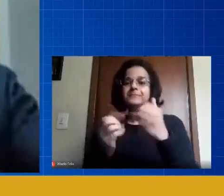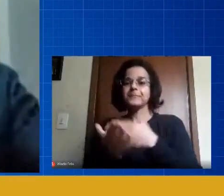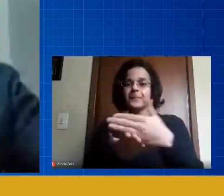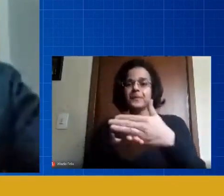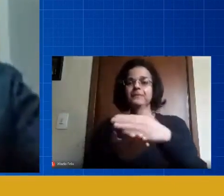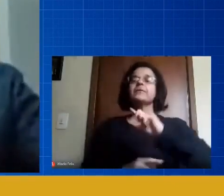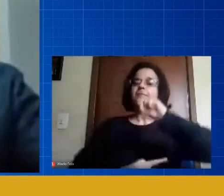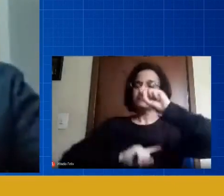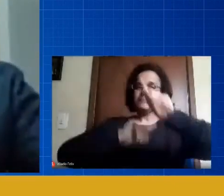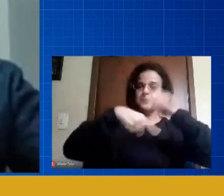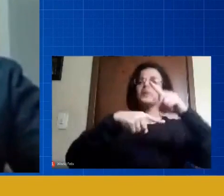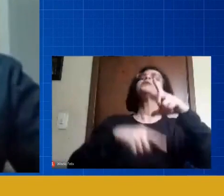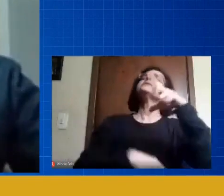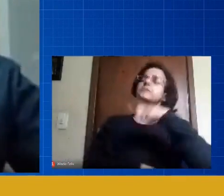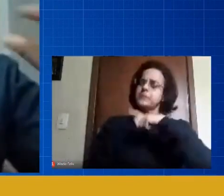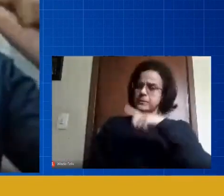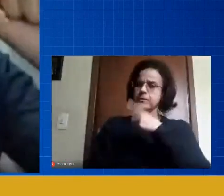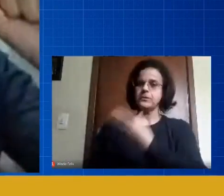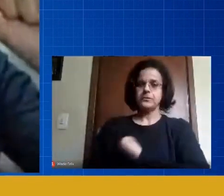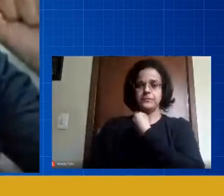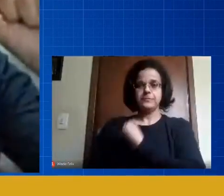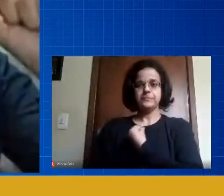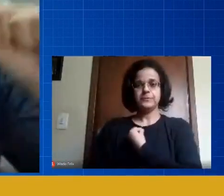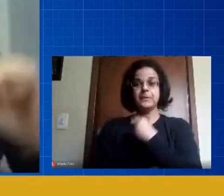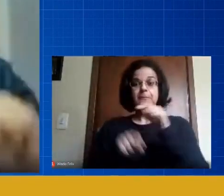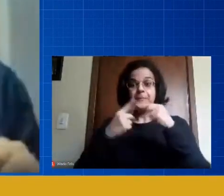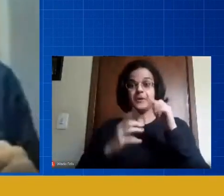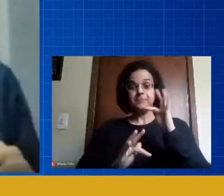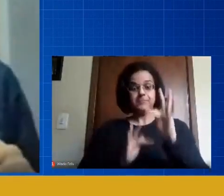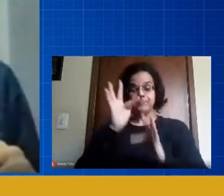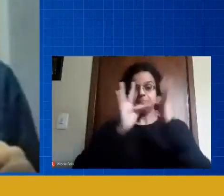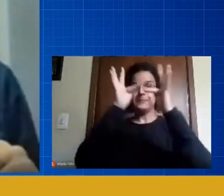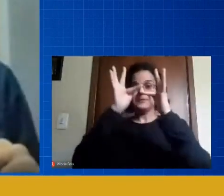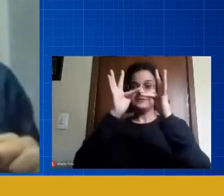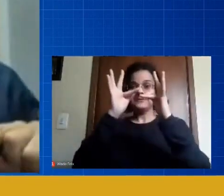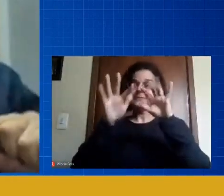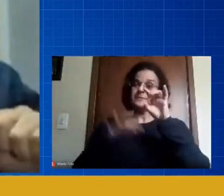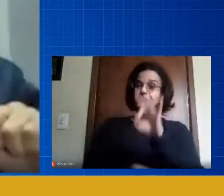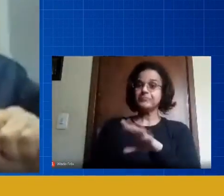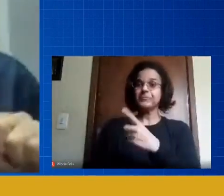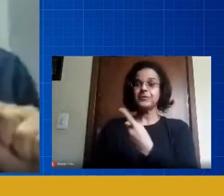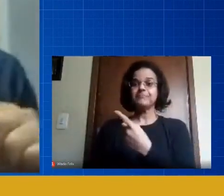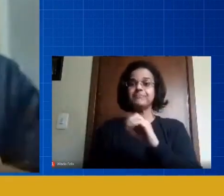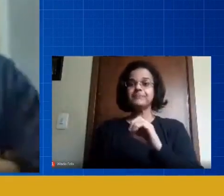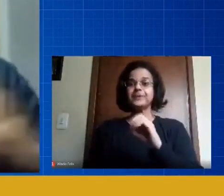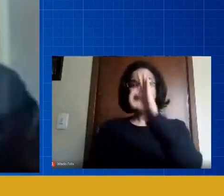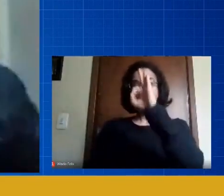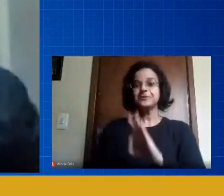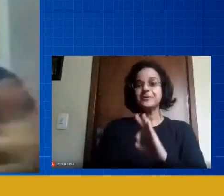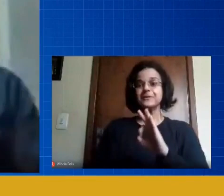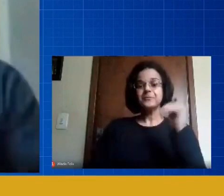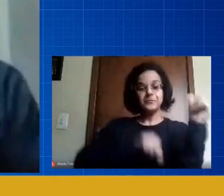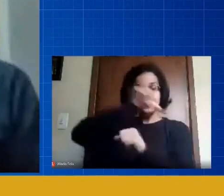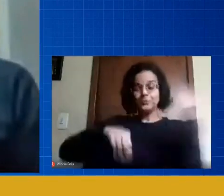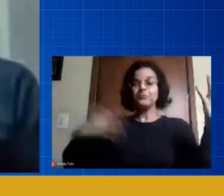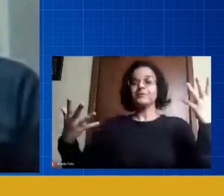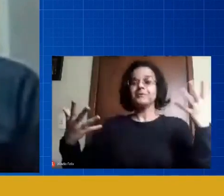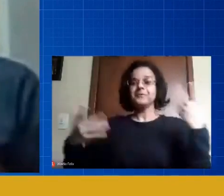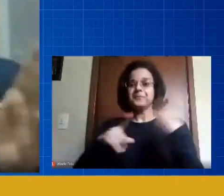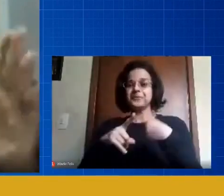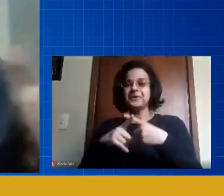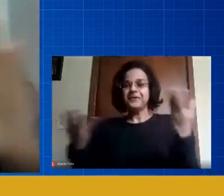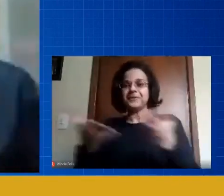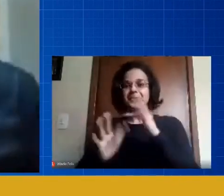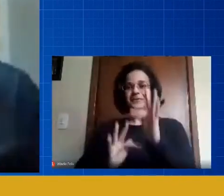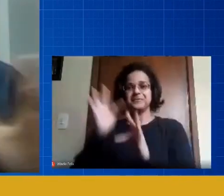vai ter o presencial mas o tecnológico que era 10% inverteu o tecnológico vai ficar 50